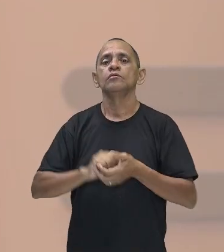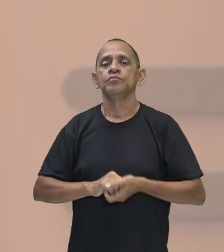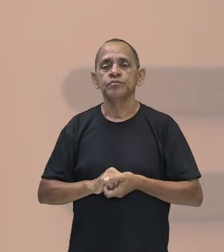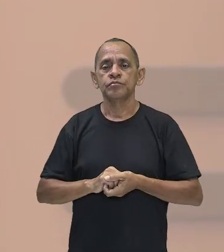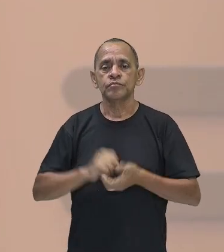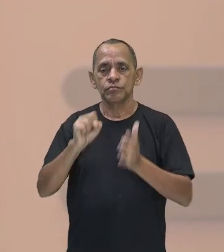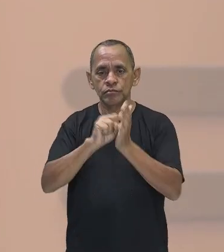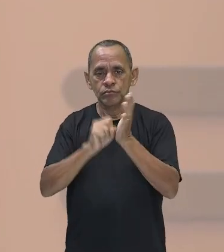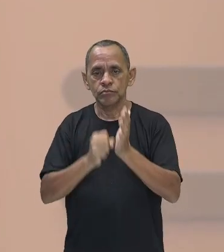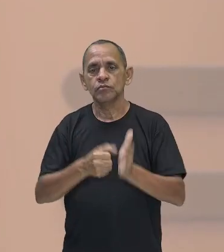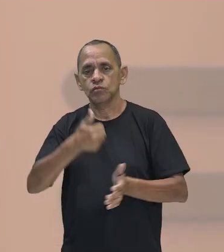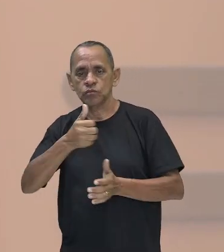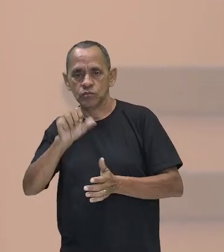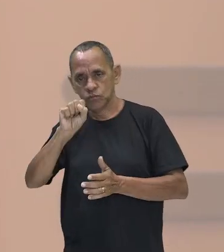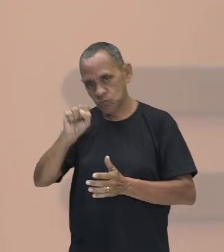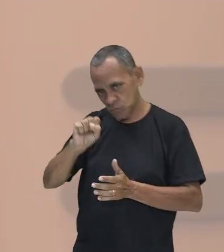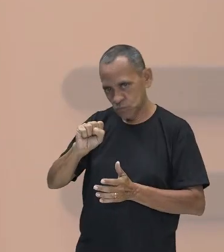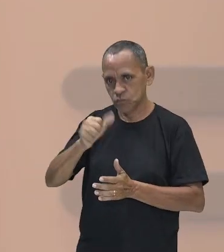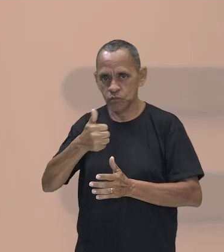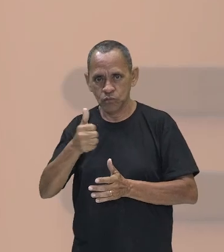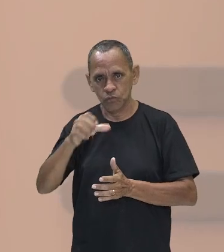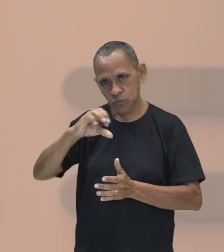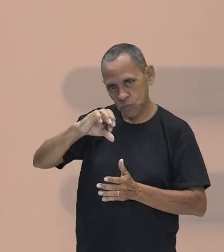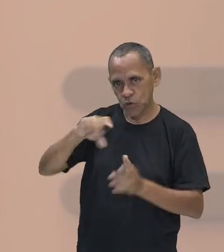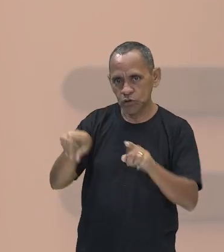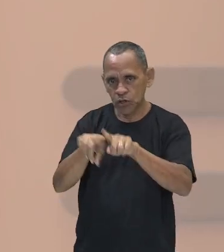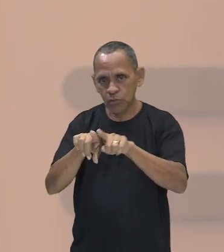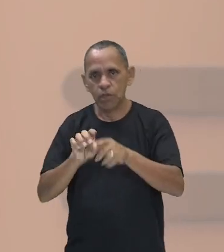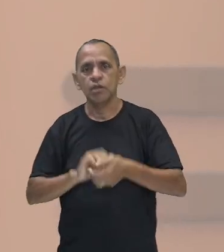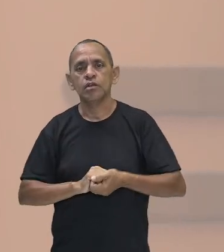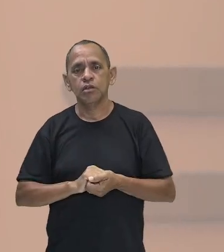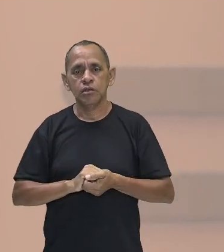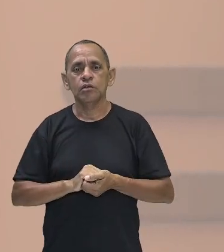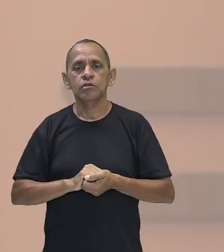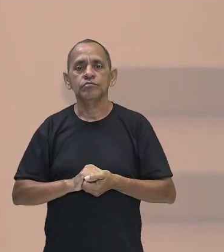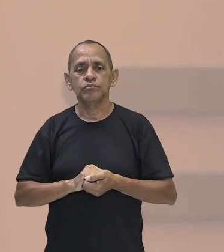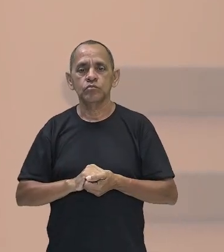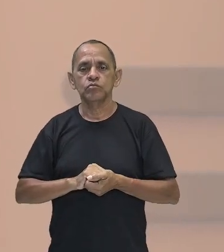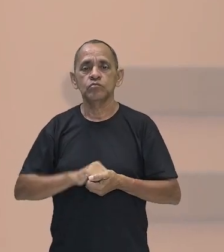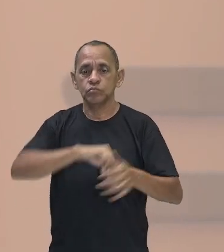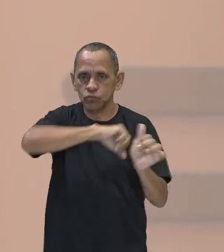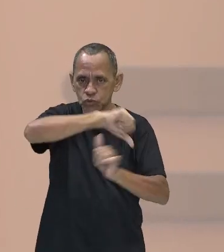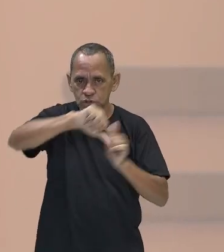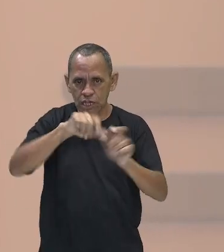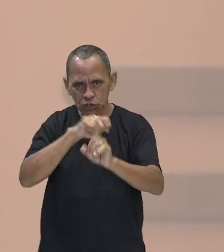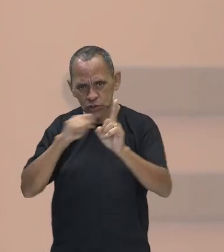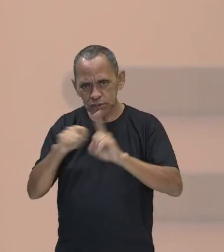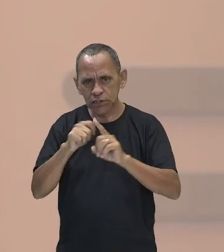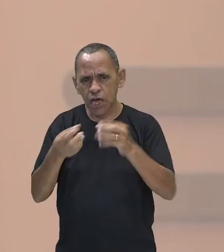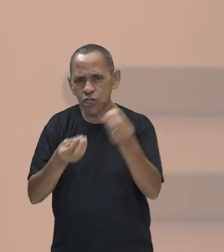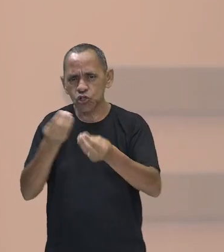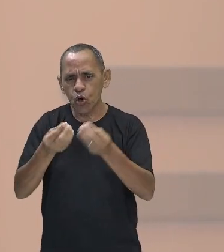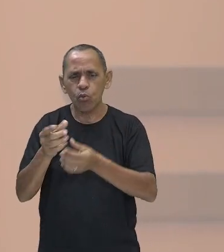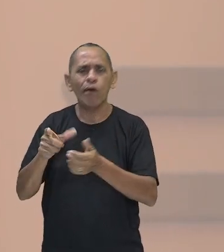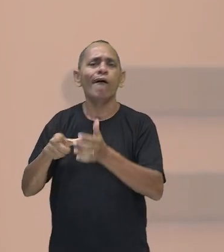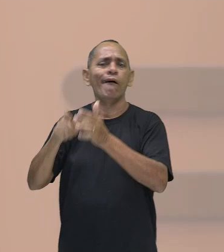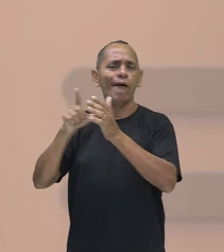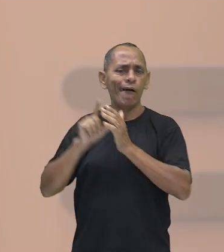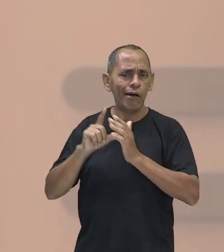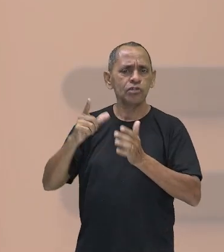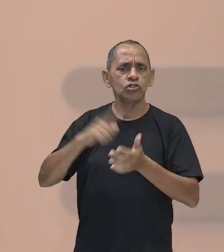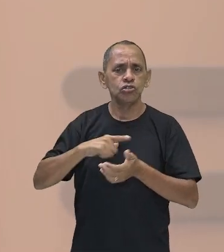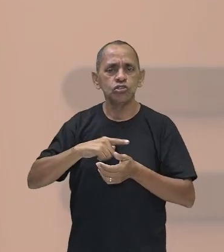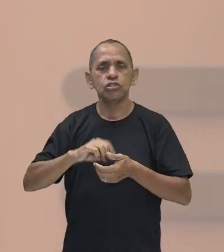de mercadorias e também, de certa forma, mudar a sociedade como a gente conhece. Por isso, a gente diz que esses